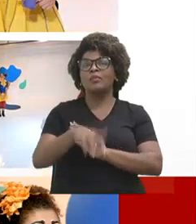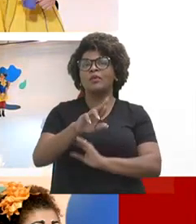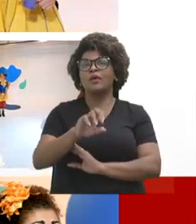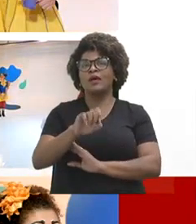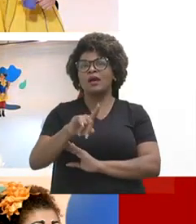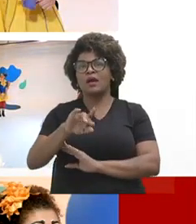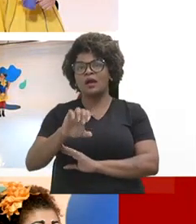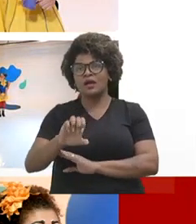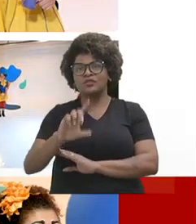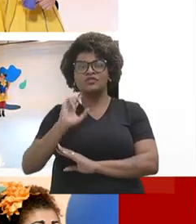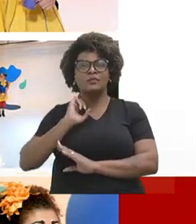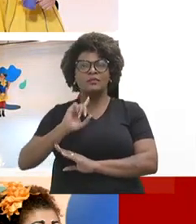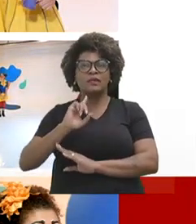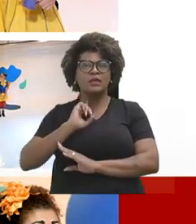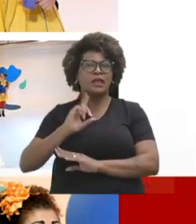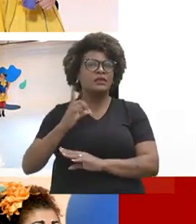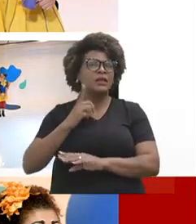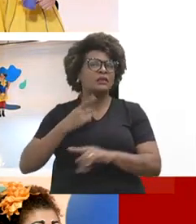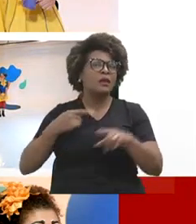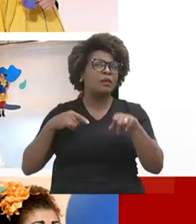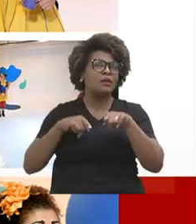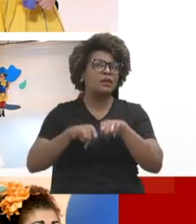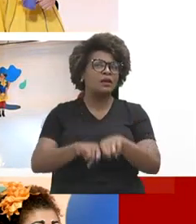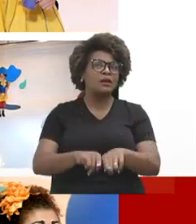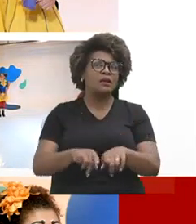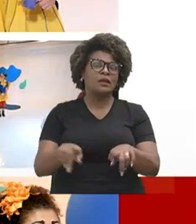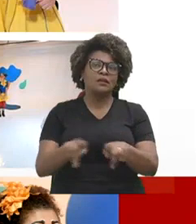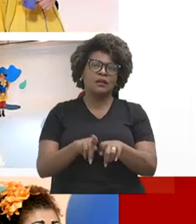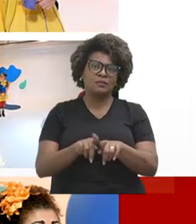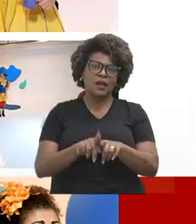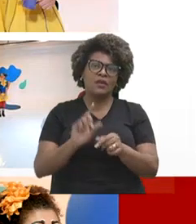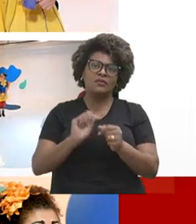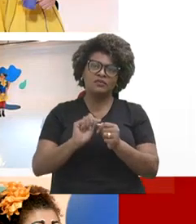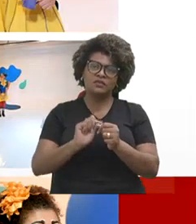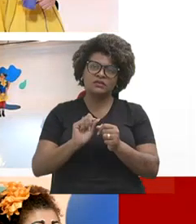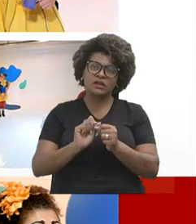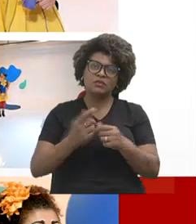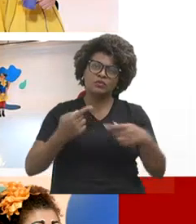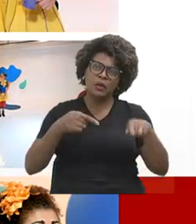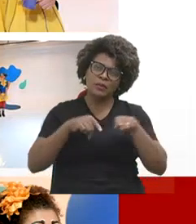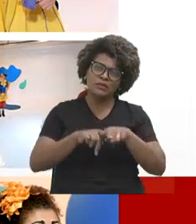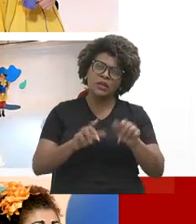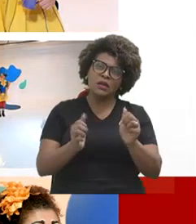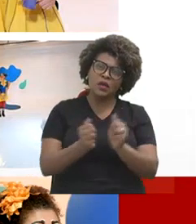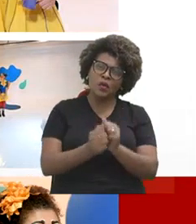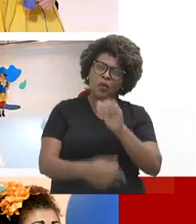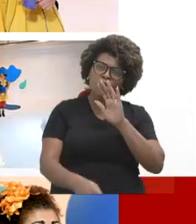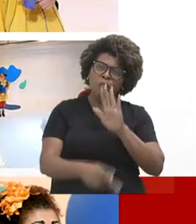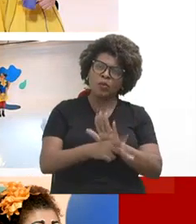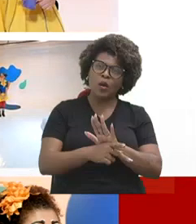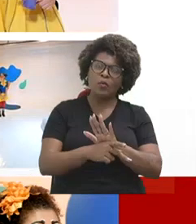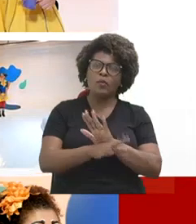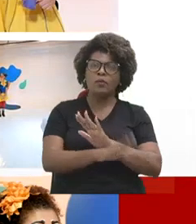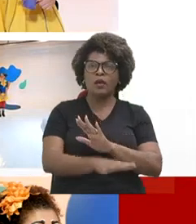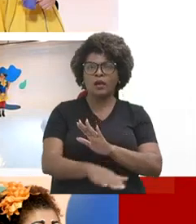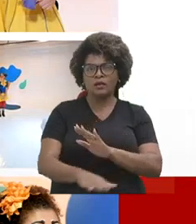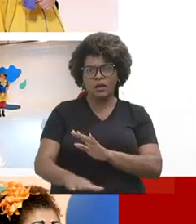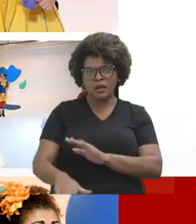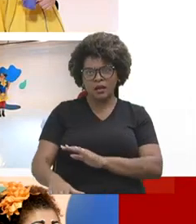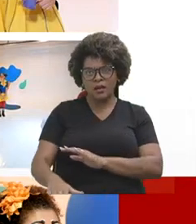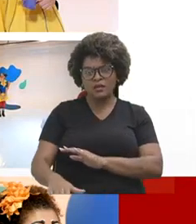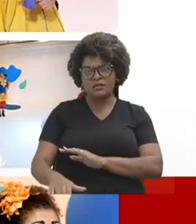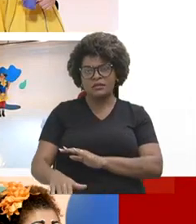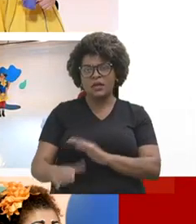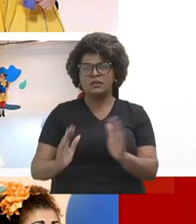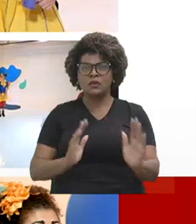parceiras também, mas a gente envelopou as programações parceiras como a programação própria infantil. Então, aí, na parte da